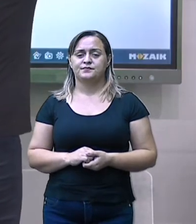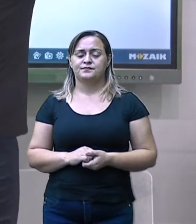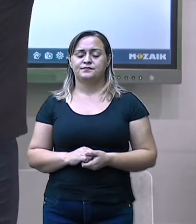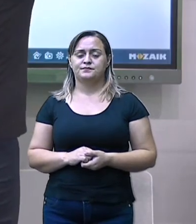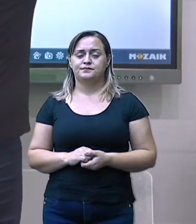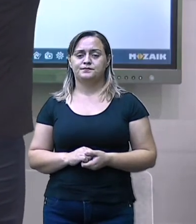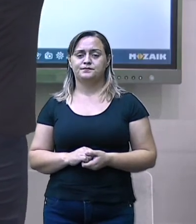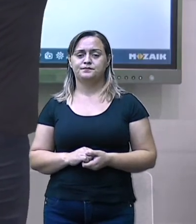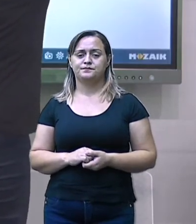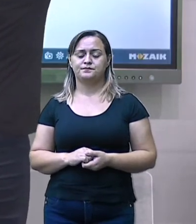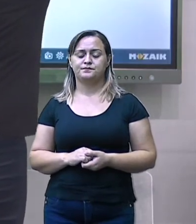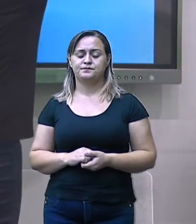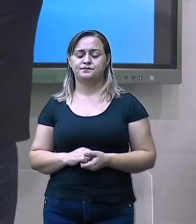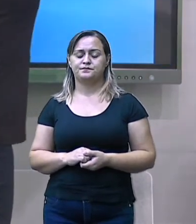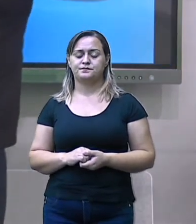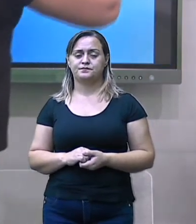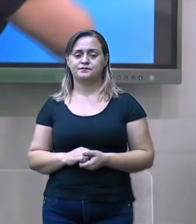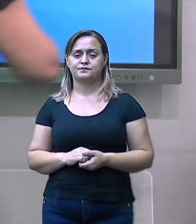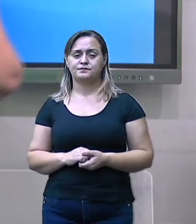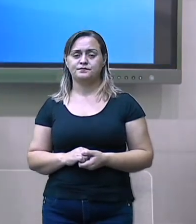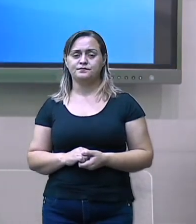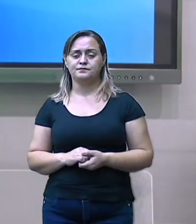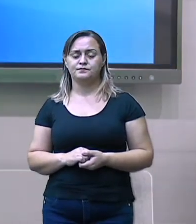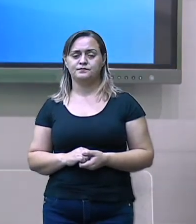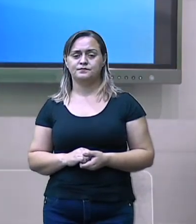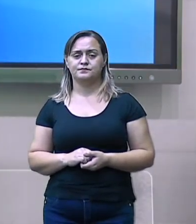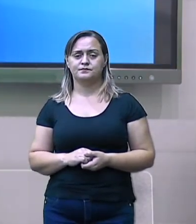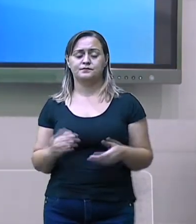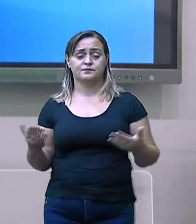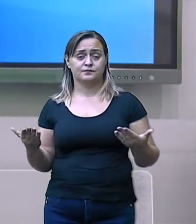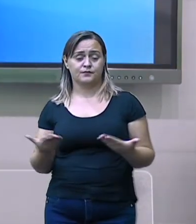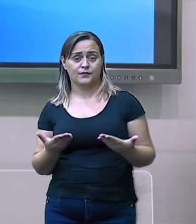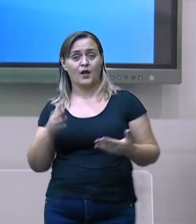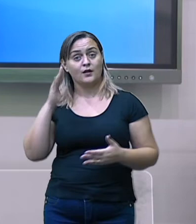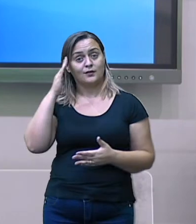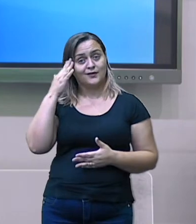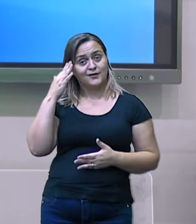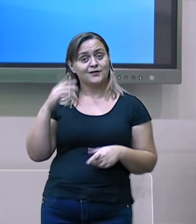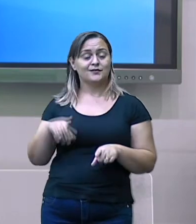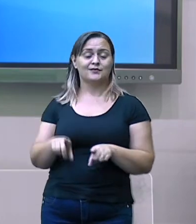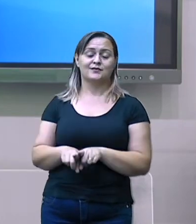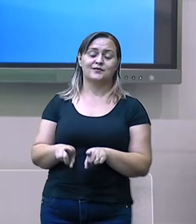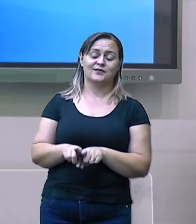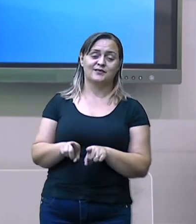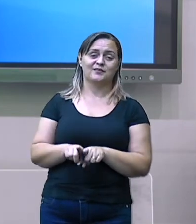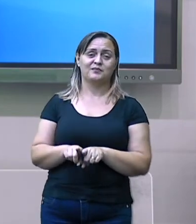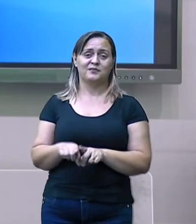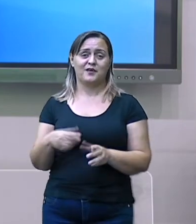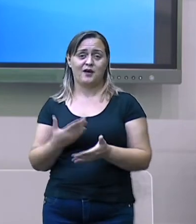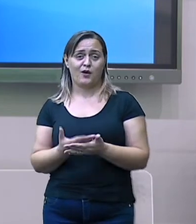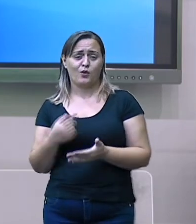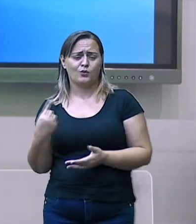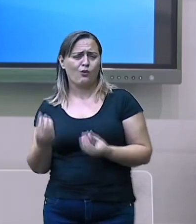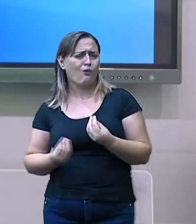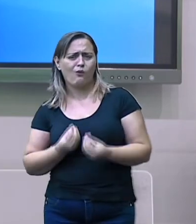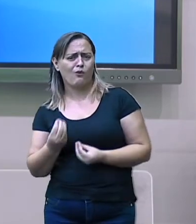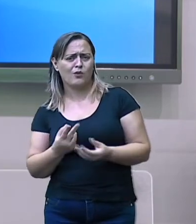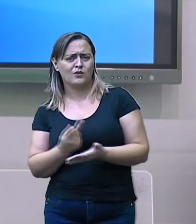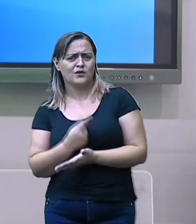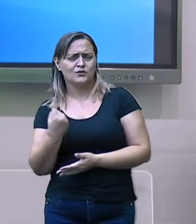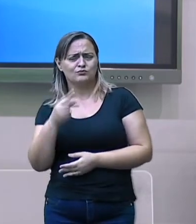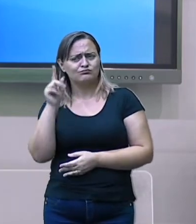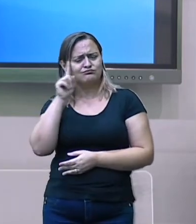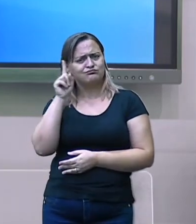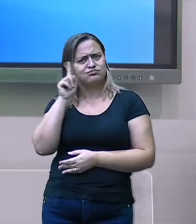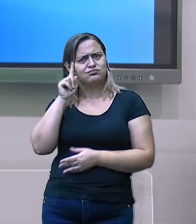aula, para a gente entender um pouquinho disso, está no nosso dia a dia. Que aí tem uma pergunta